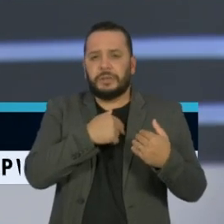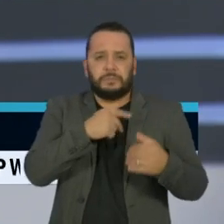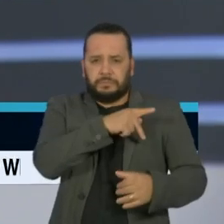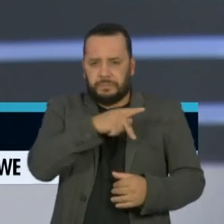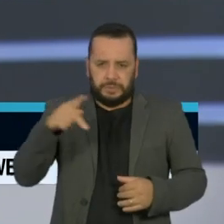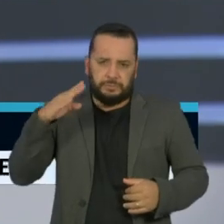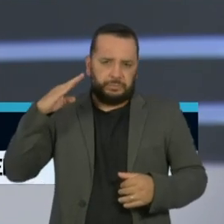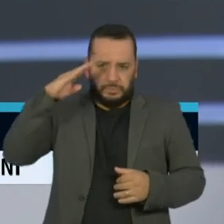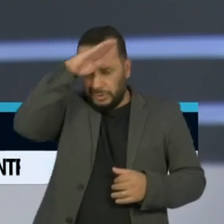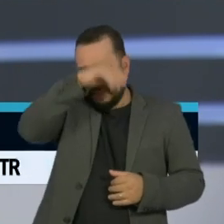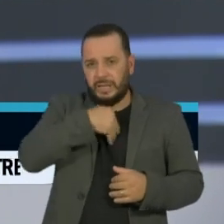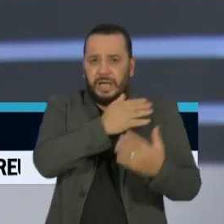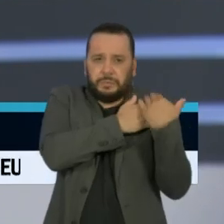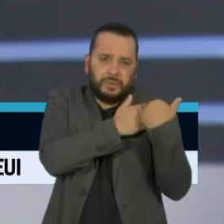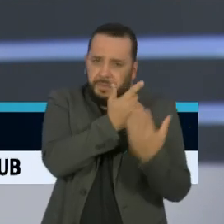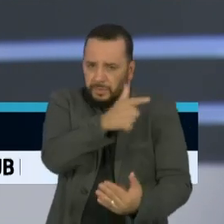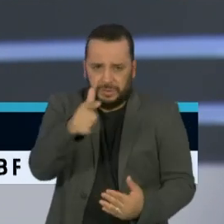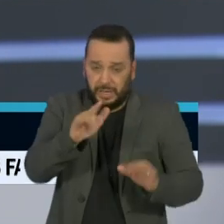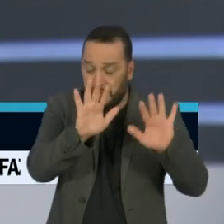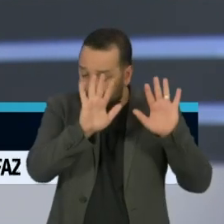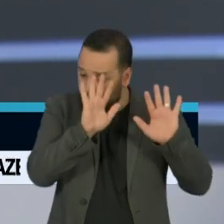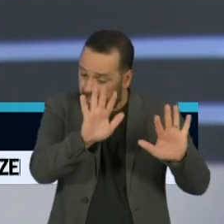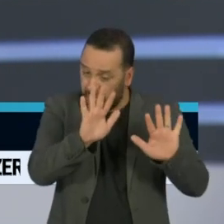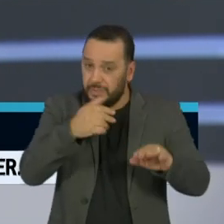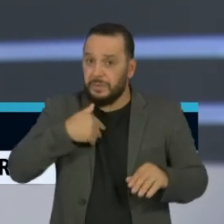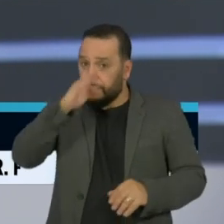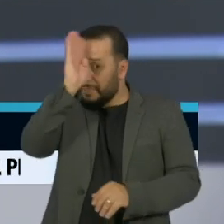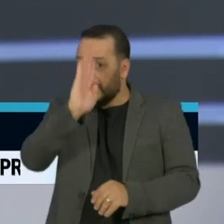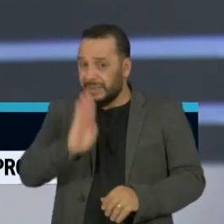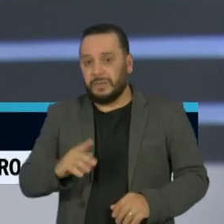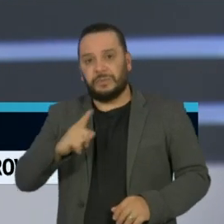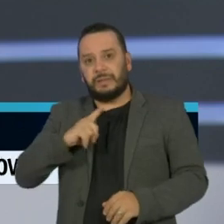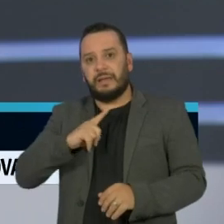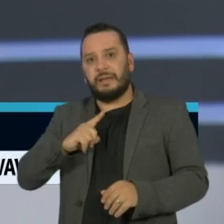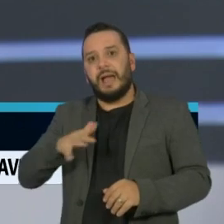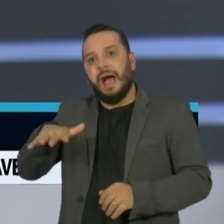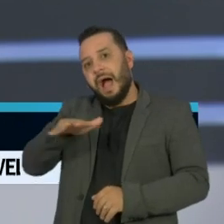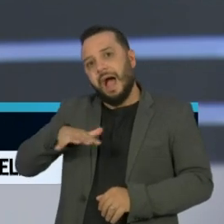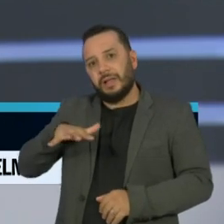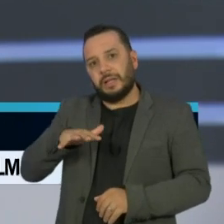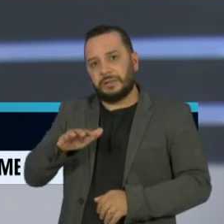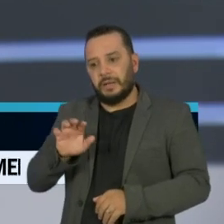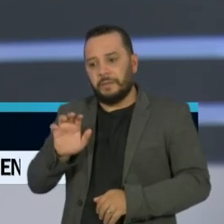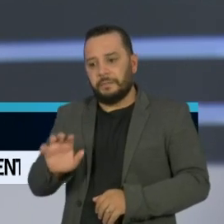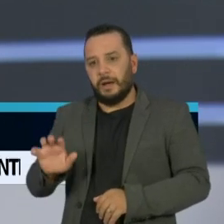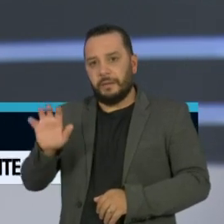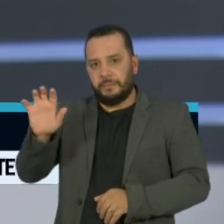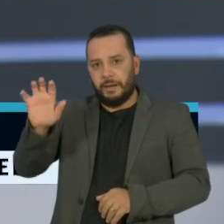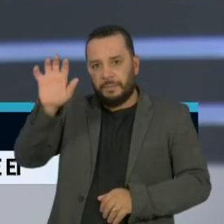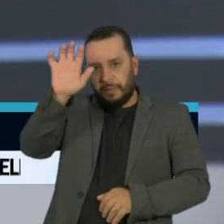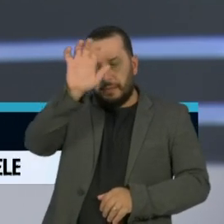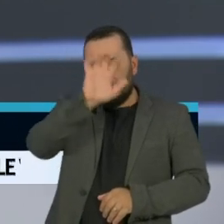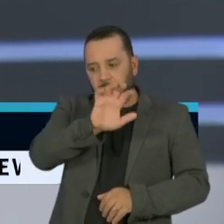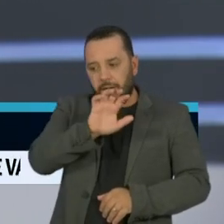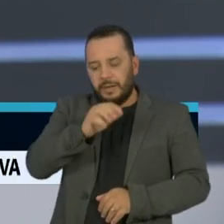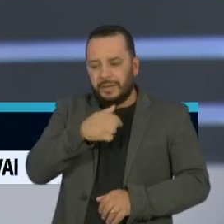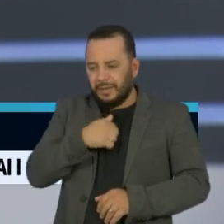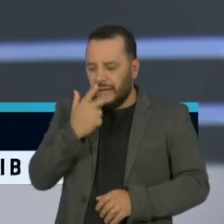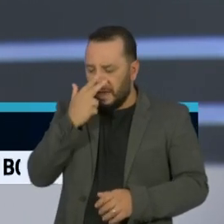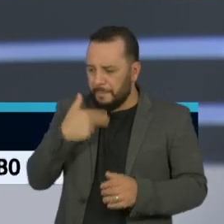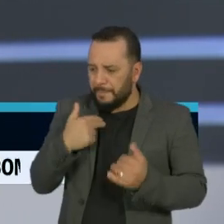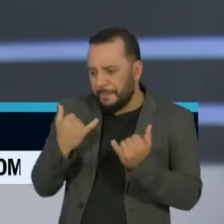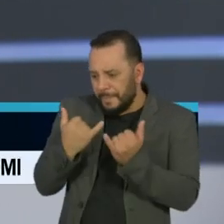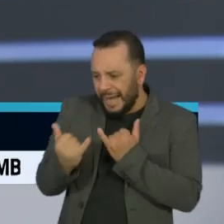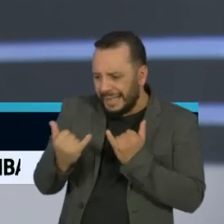o Brasil tem áreas que se aproximam, grosso modo, dos Estados Unidos e da